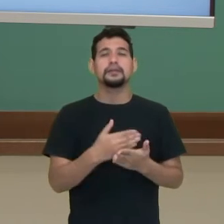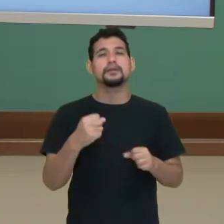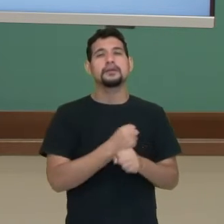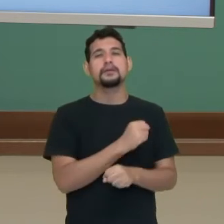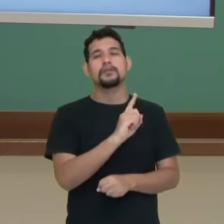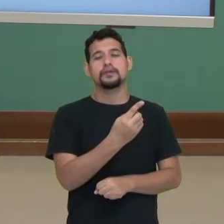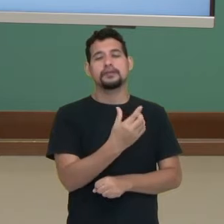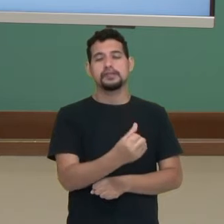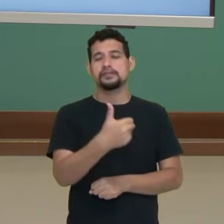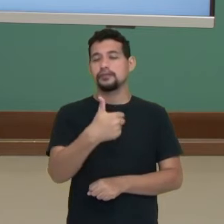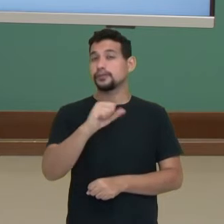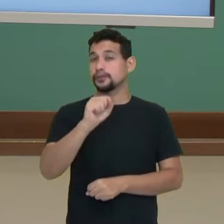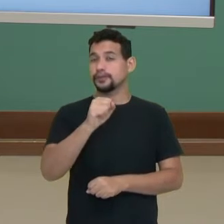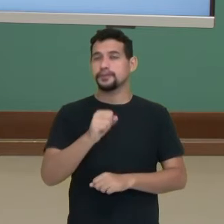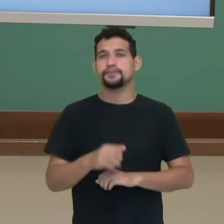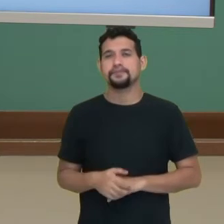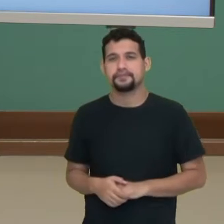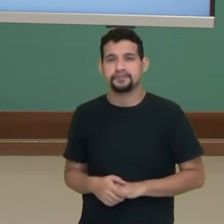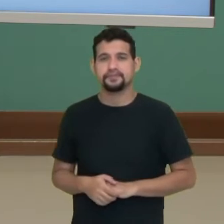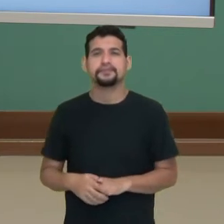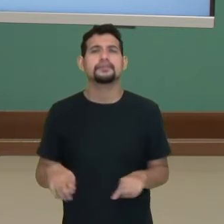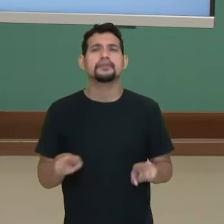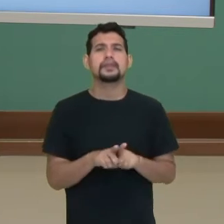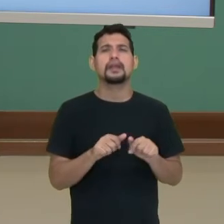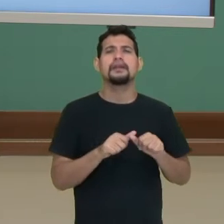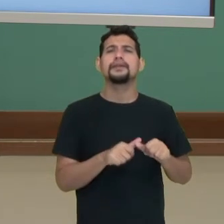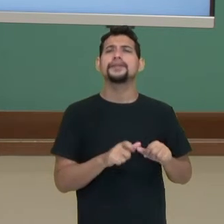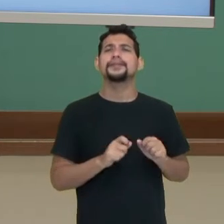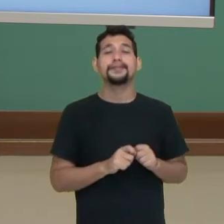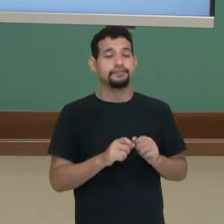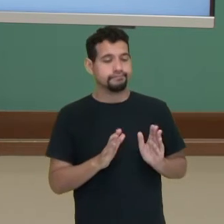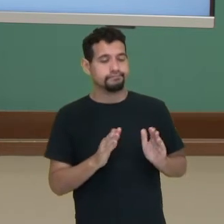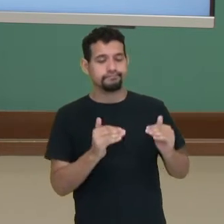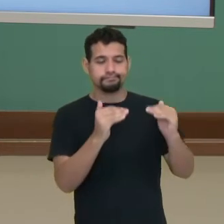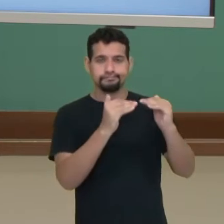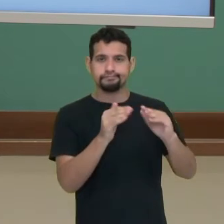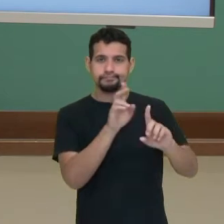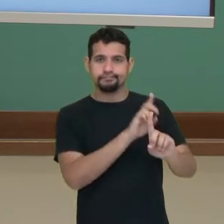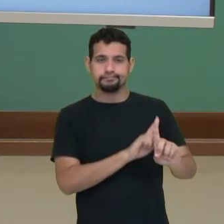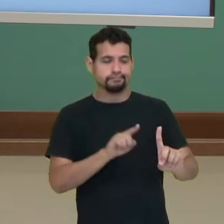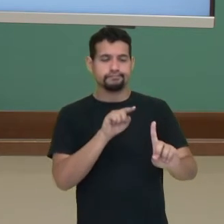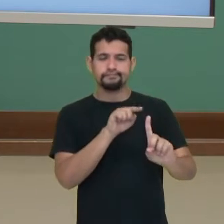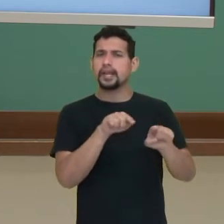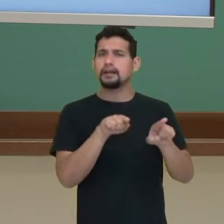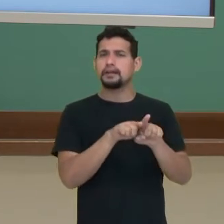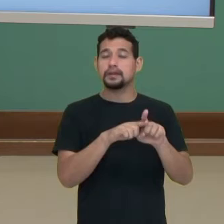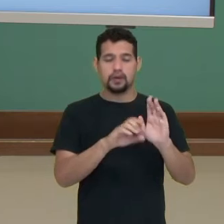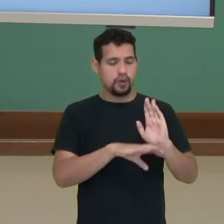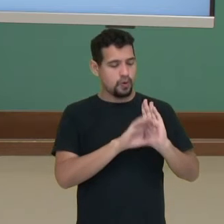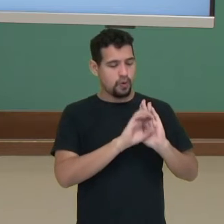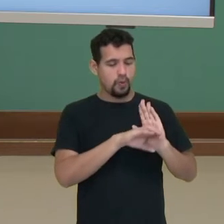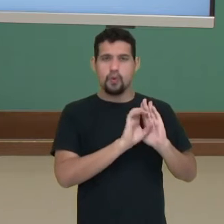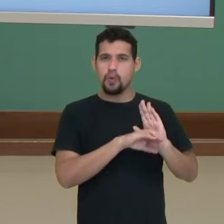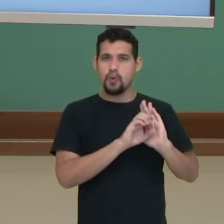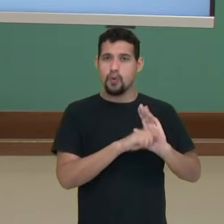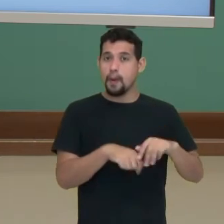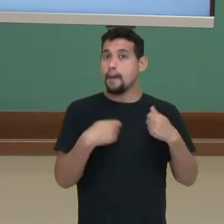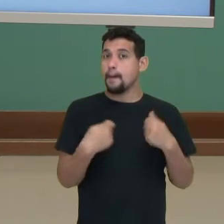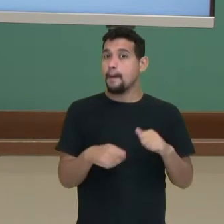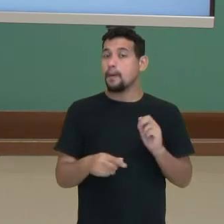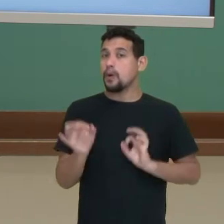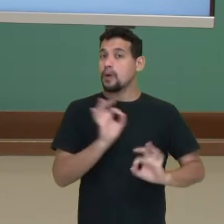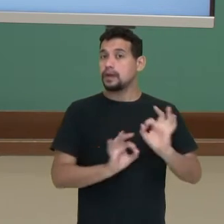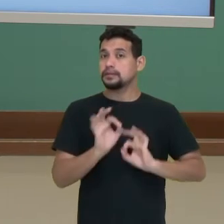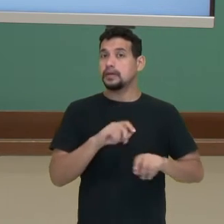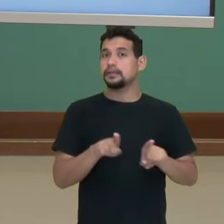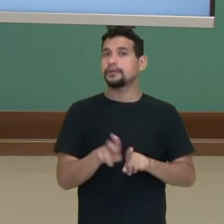1628. E ela atua para o cumprimento da sua missão constitucional. E, para isso, ela deve preparar e